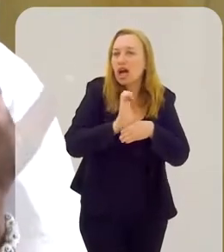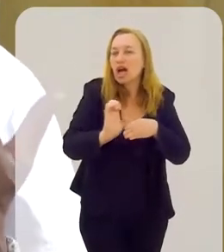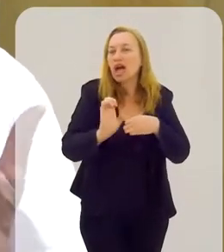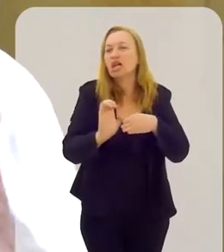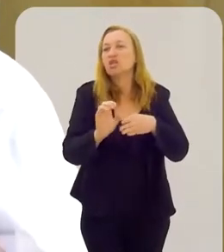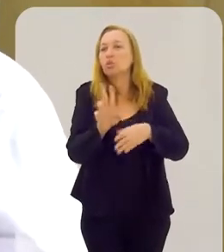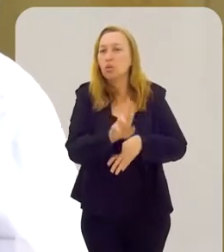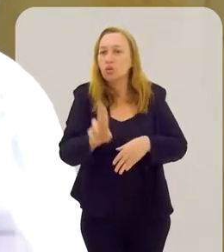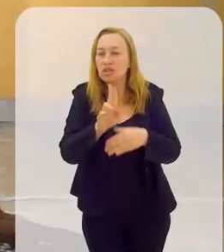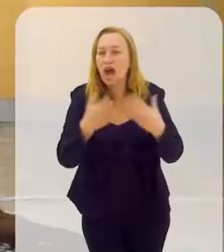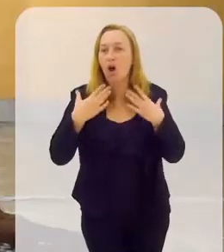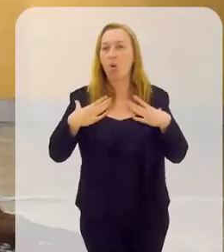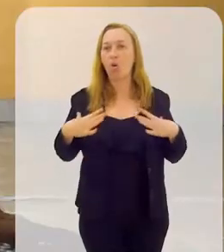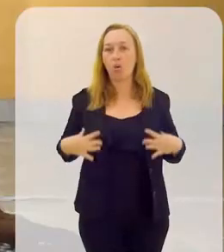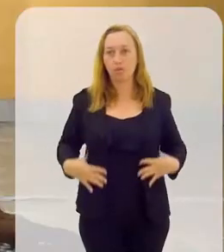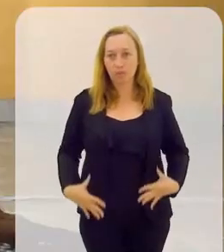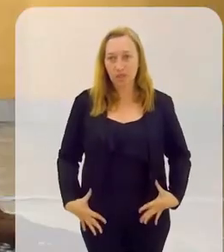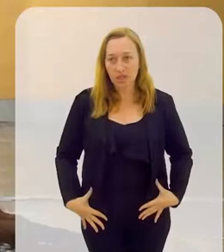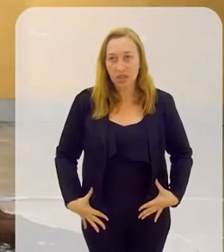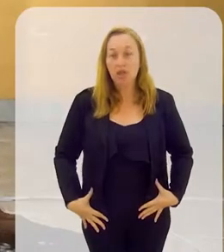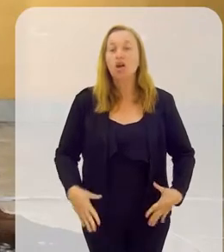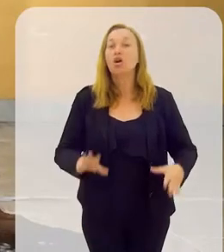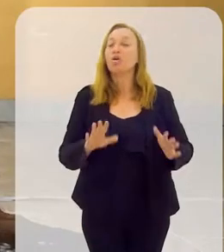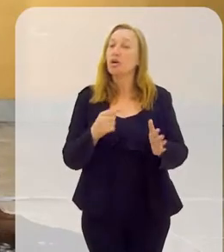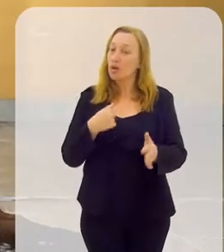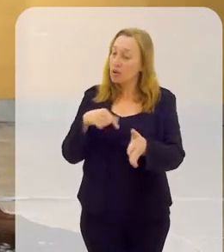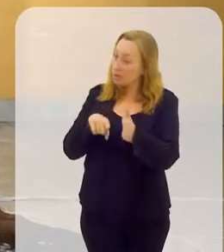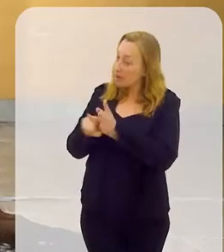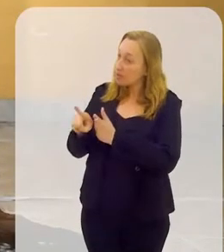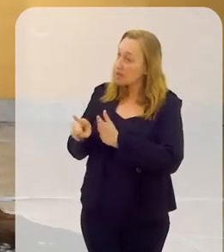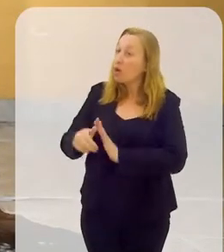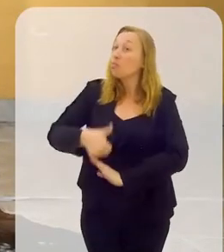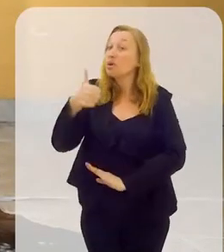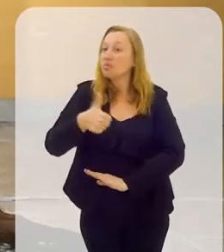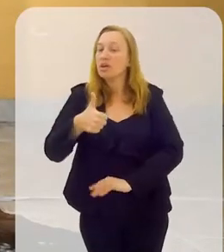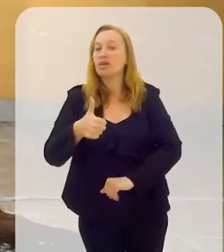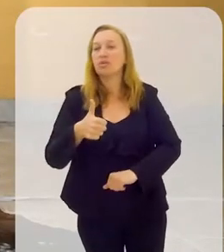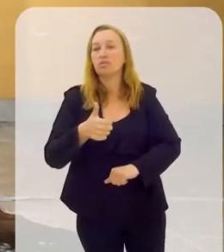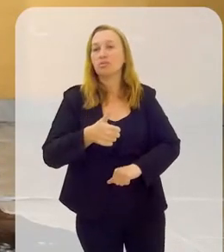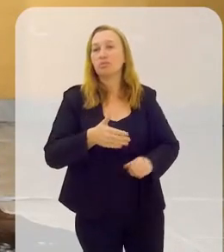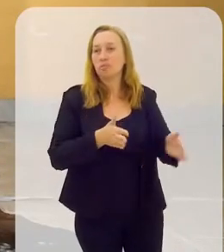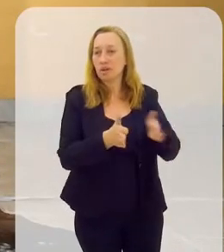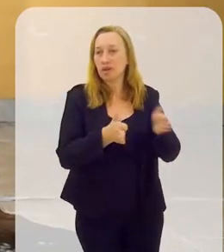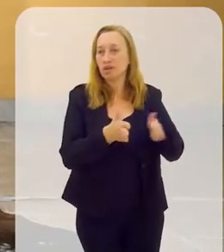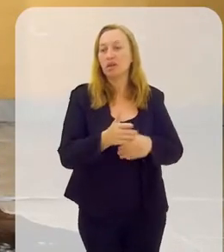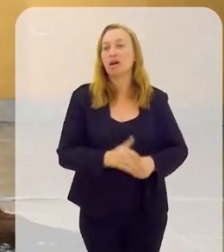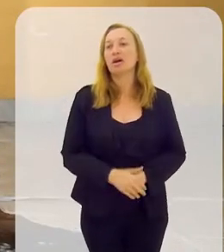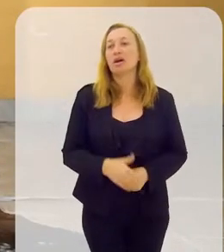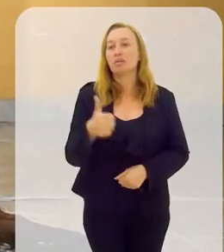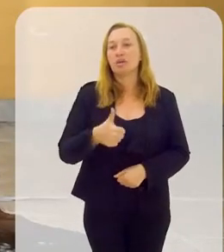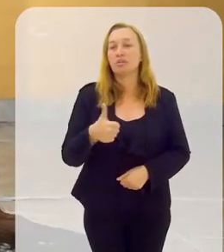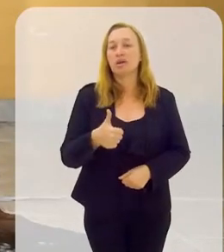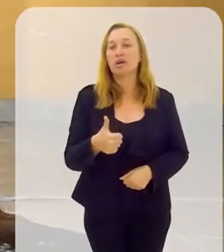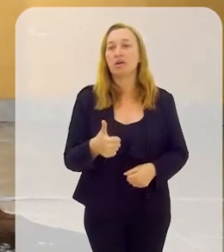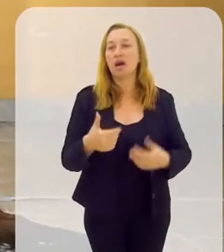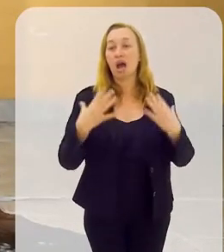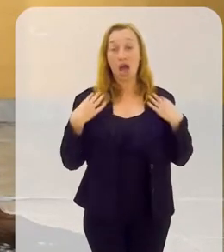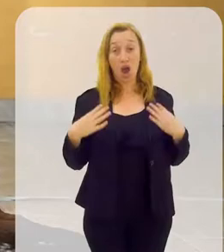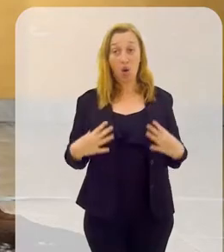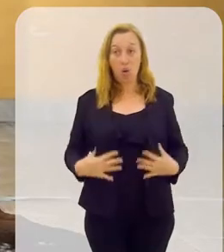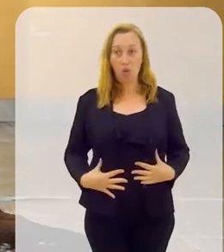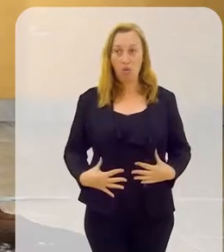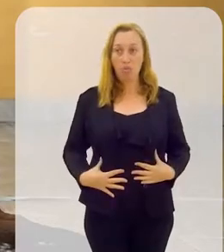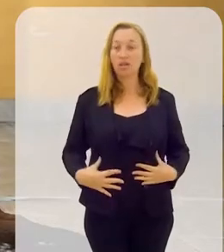começa, começa a botar a roupinha dela. Isso que eu ia perguntar, qual é a primeira parte? A primeira parte, ela providenciar uma roupa de